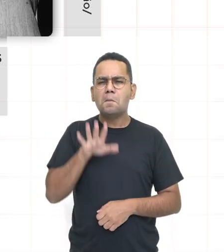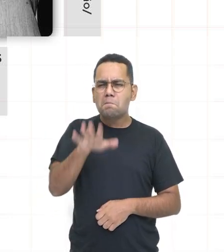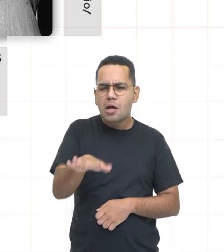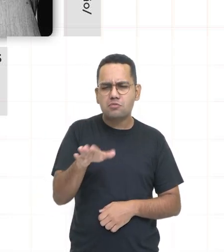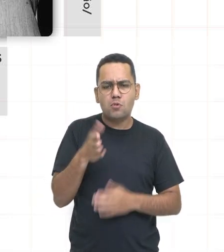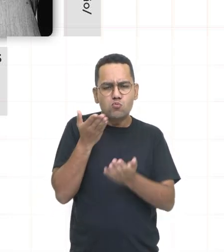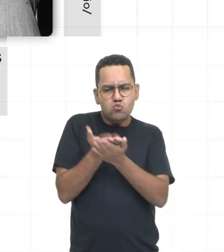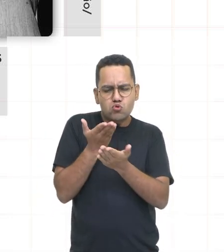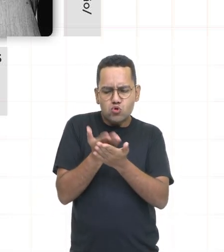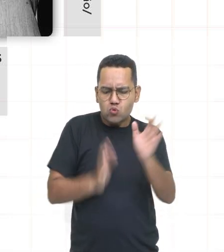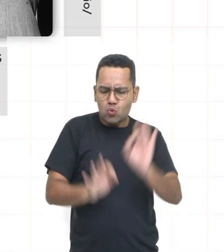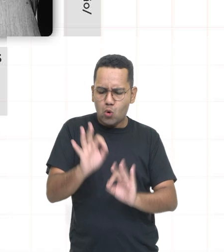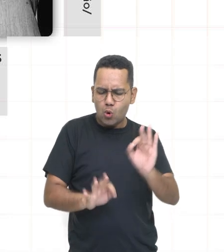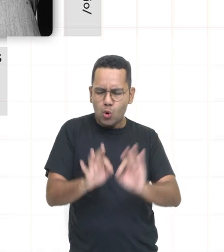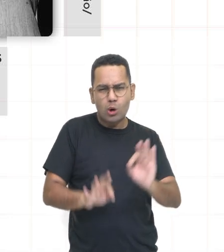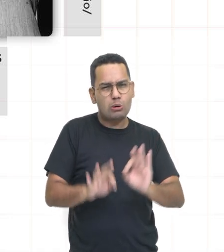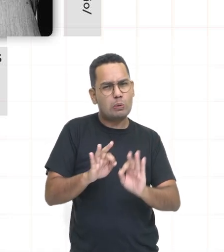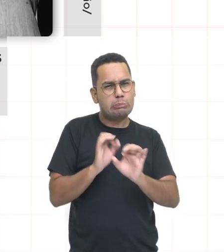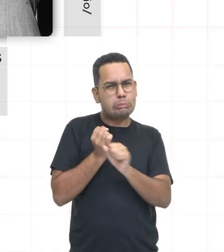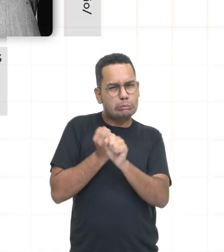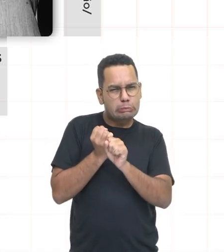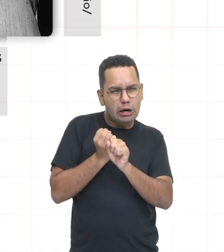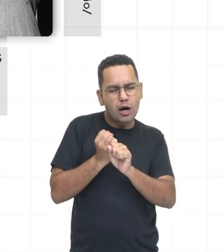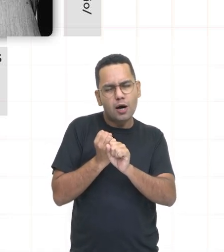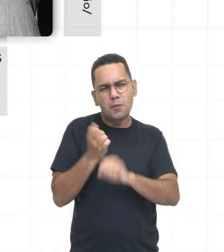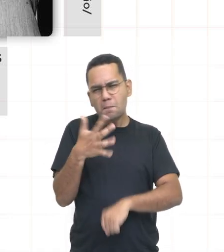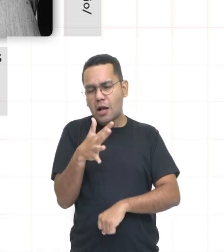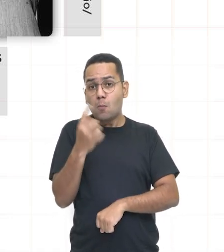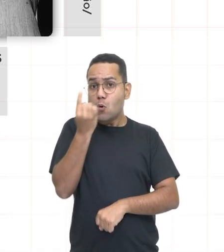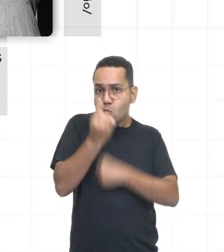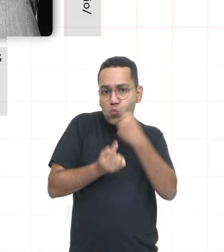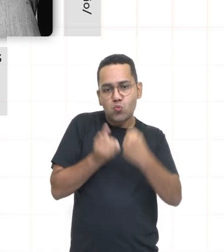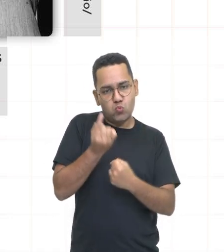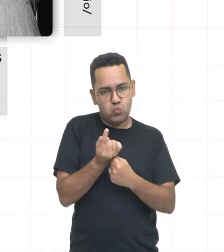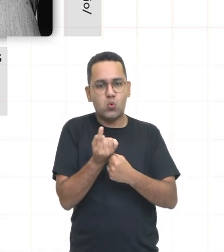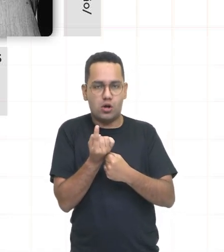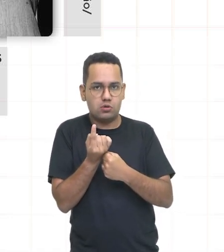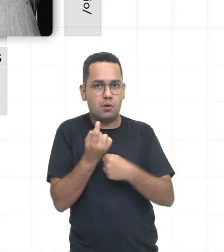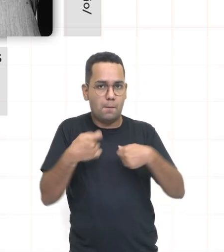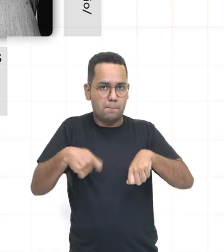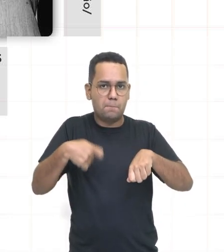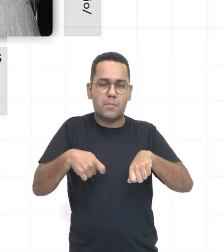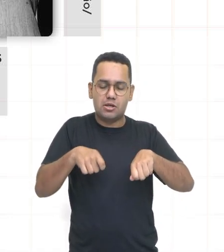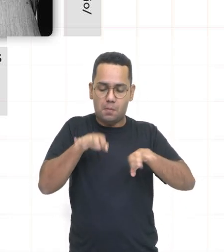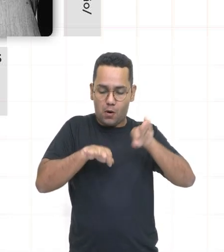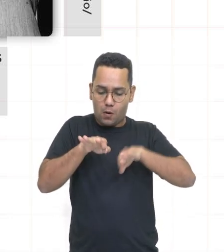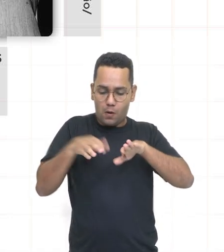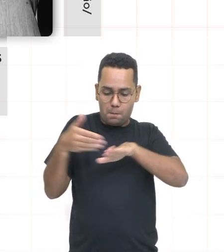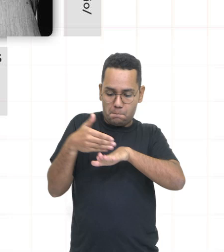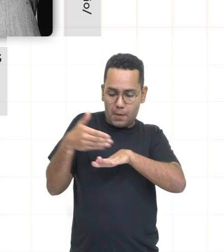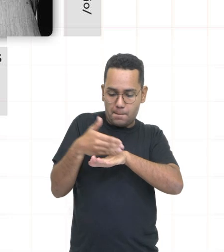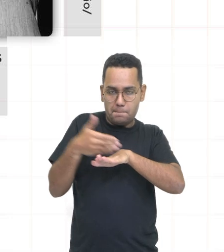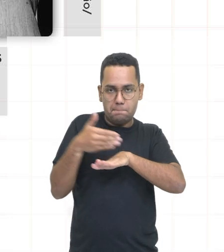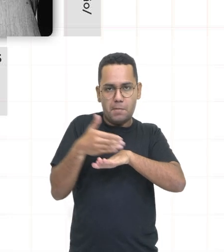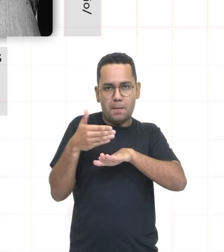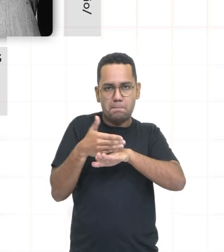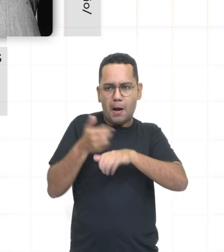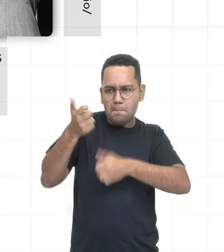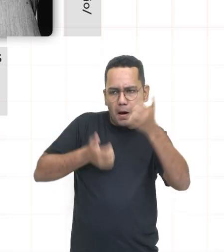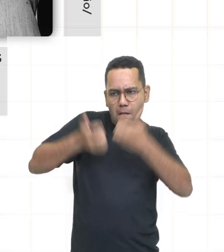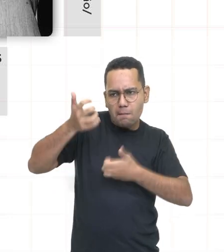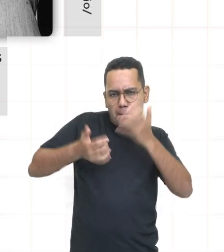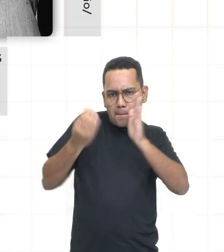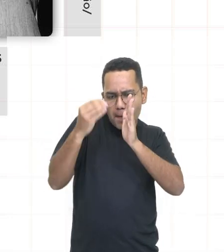mais de um ano na elaboração de uma nova Constituição para o Brasil. a gente costuma dizer que essa